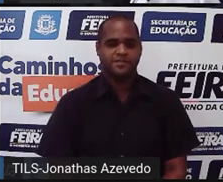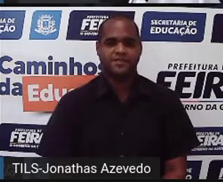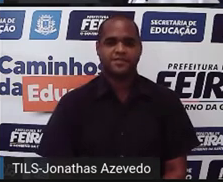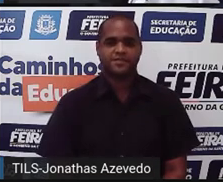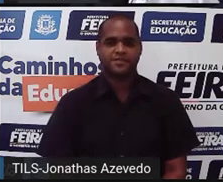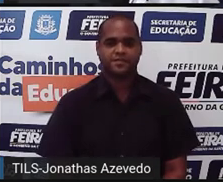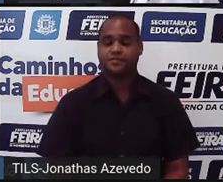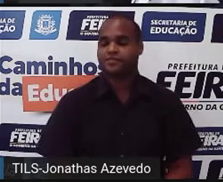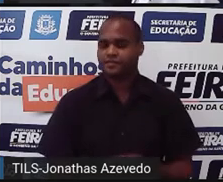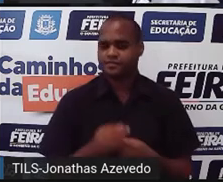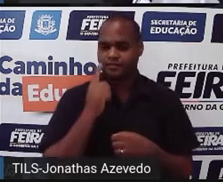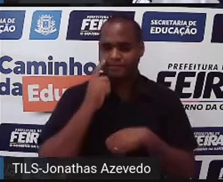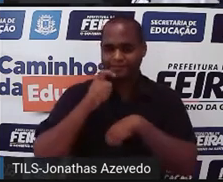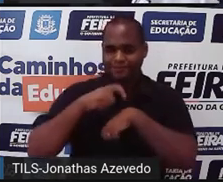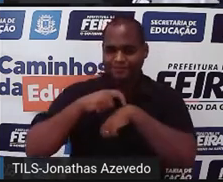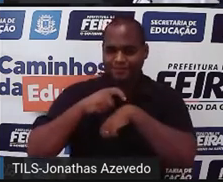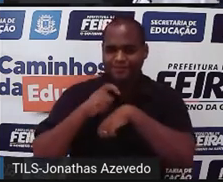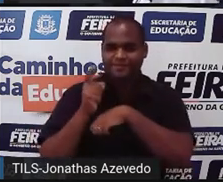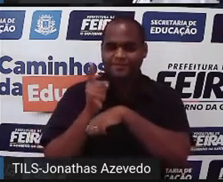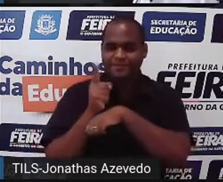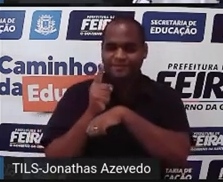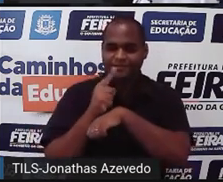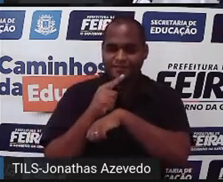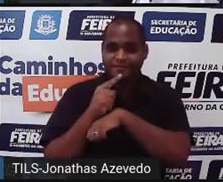Contagem regressiva.